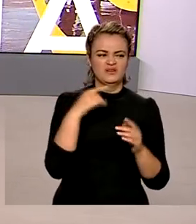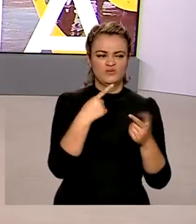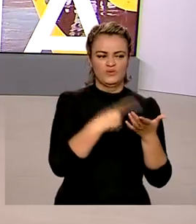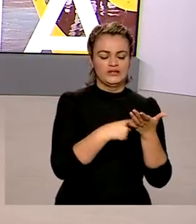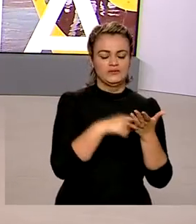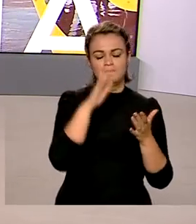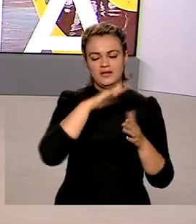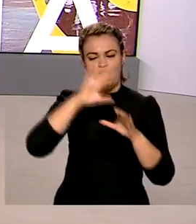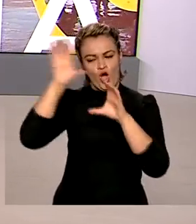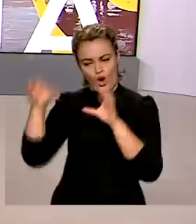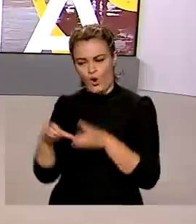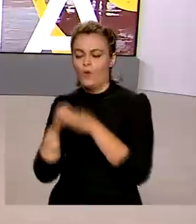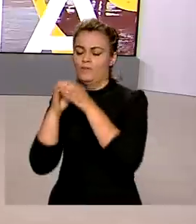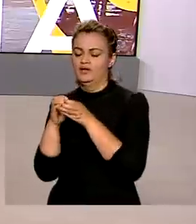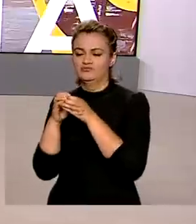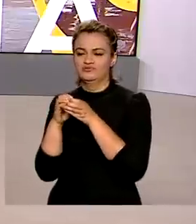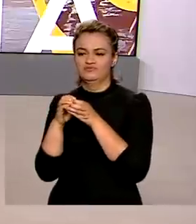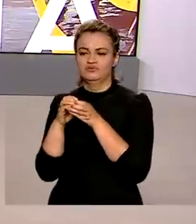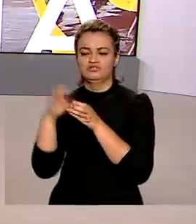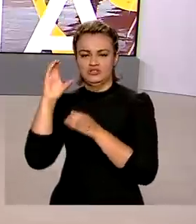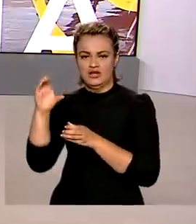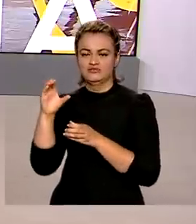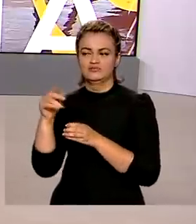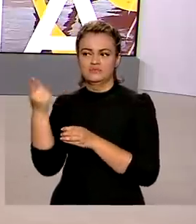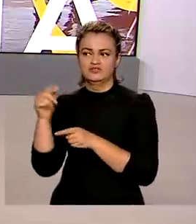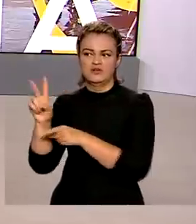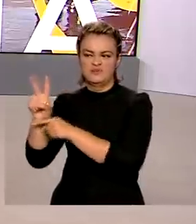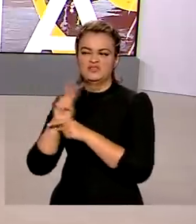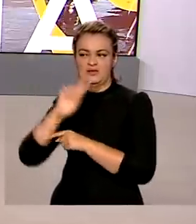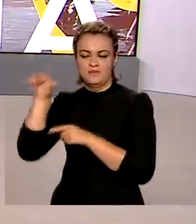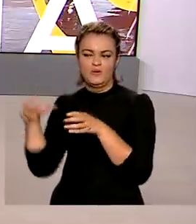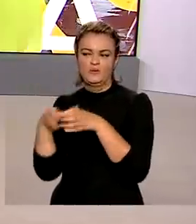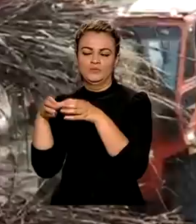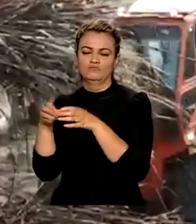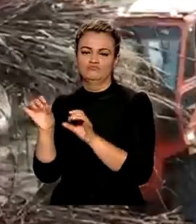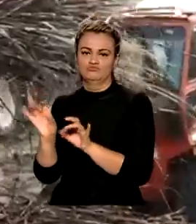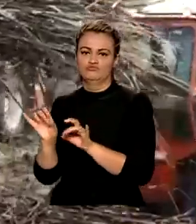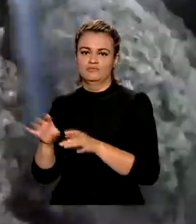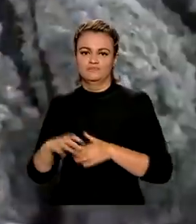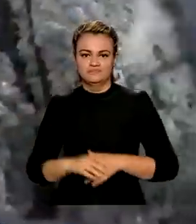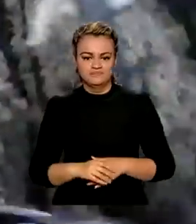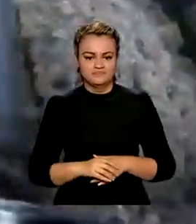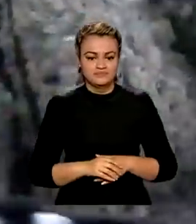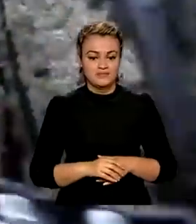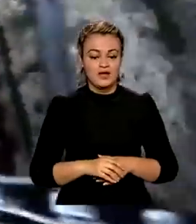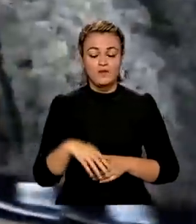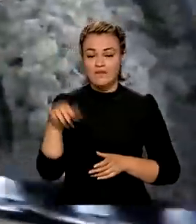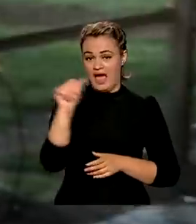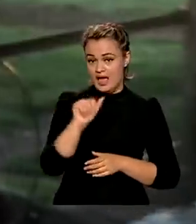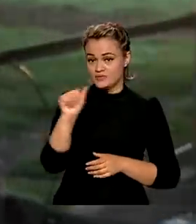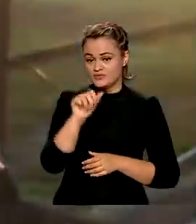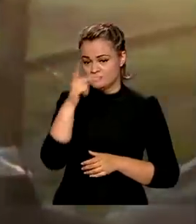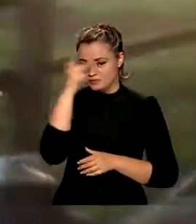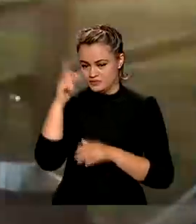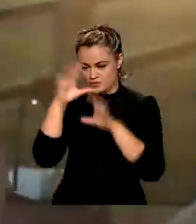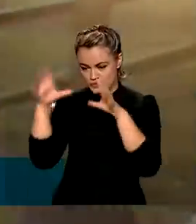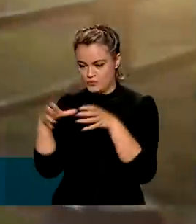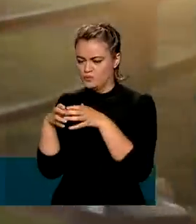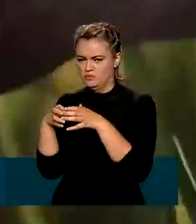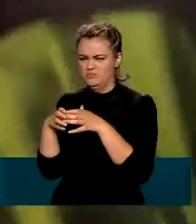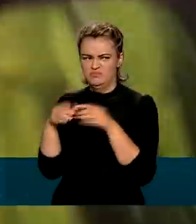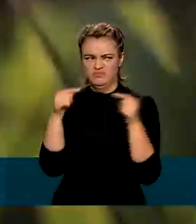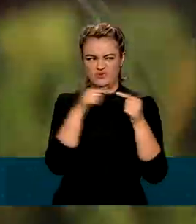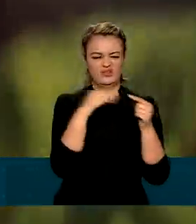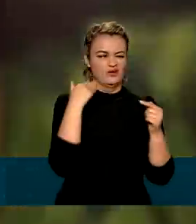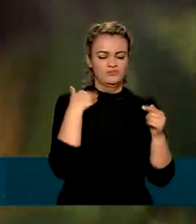estão cada vez mais presentes na hora de emprestar dinheiro aos brasileiros. Uma associação de pessoas sem fins